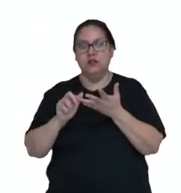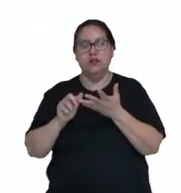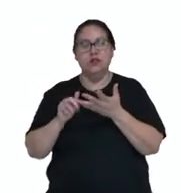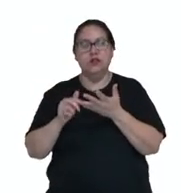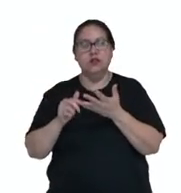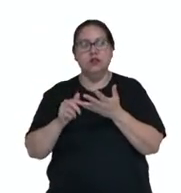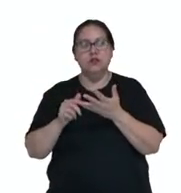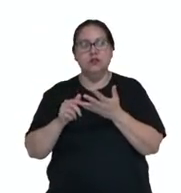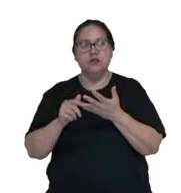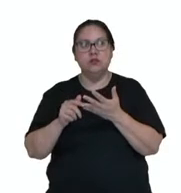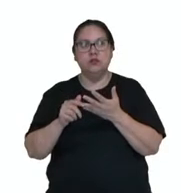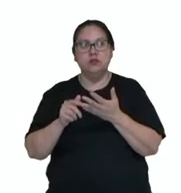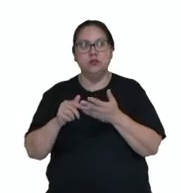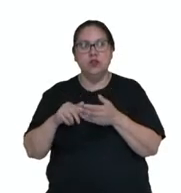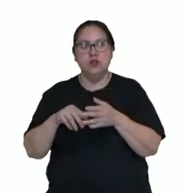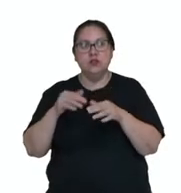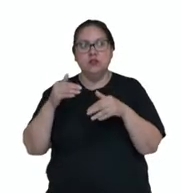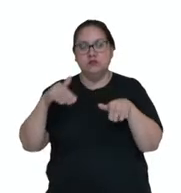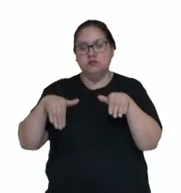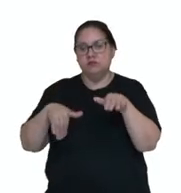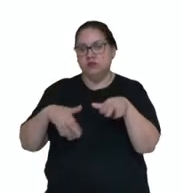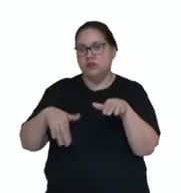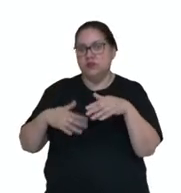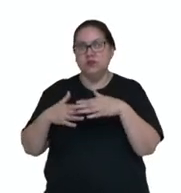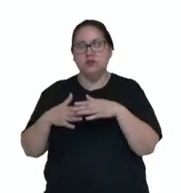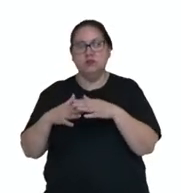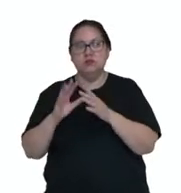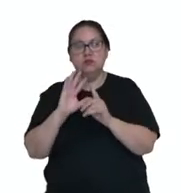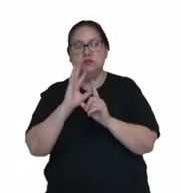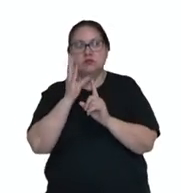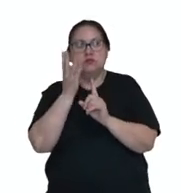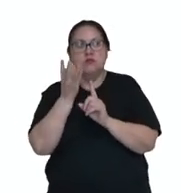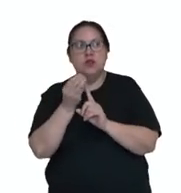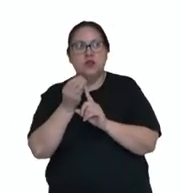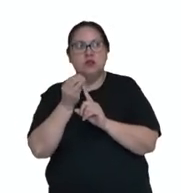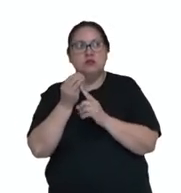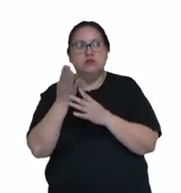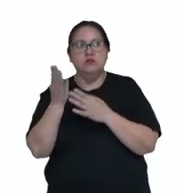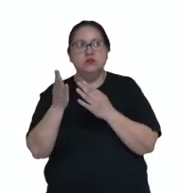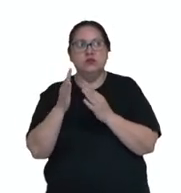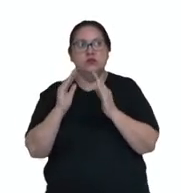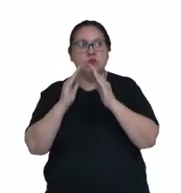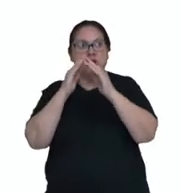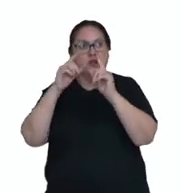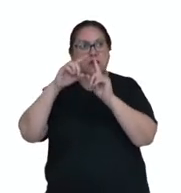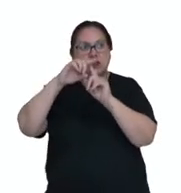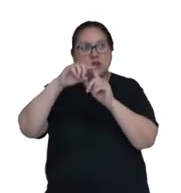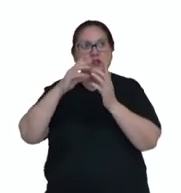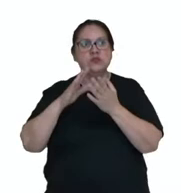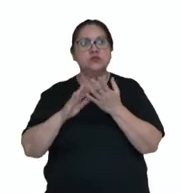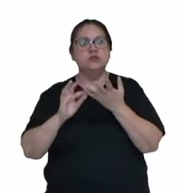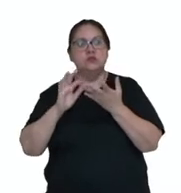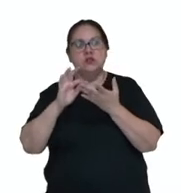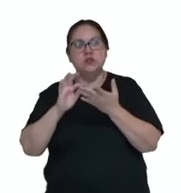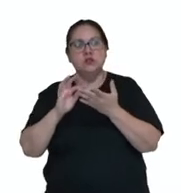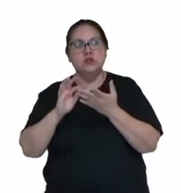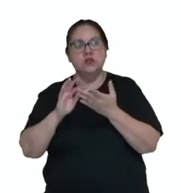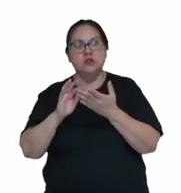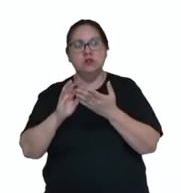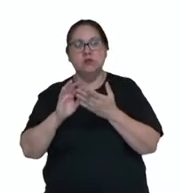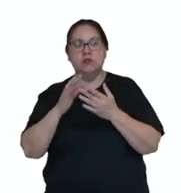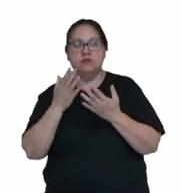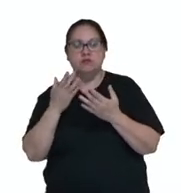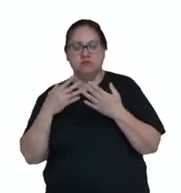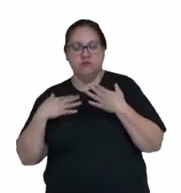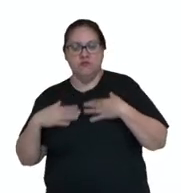desfile de escola de samba, um afresco de uma igreja, temos uma fantasia,